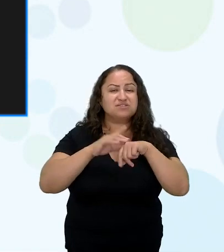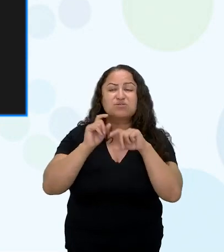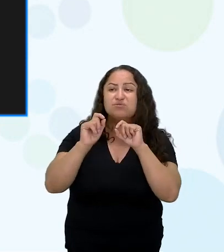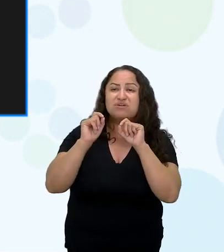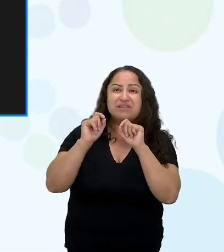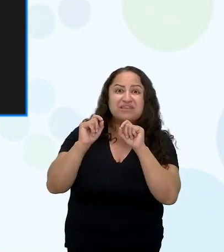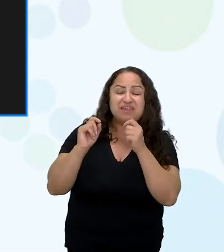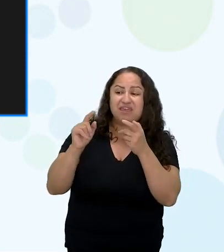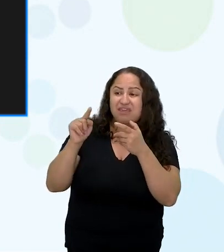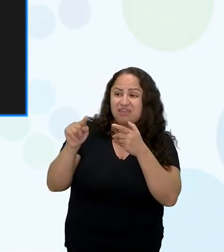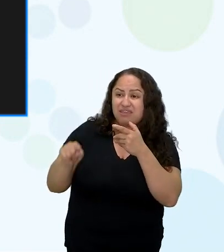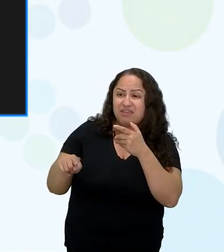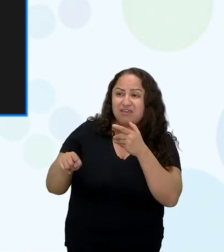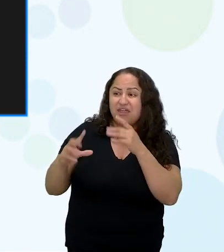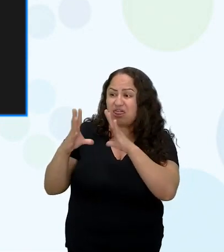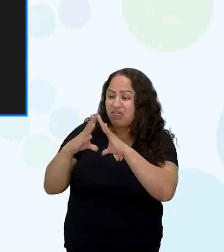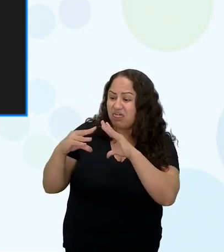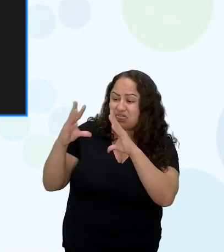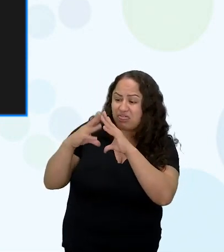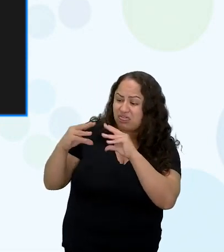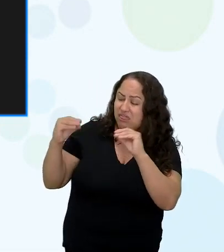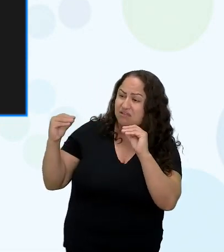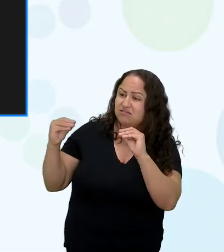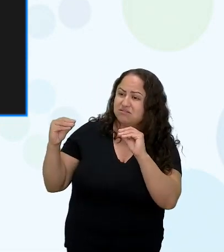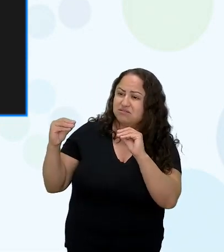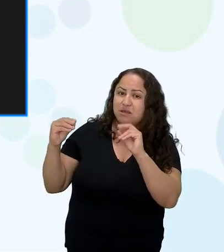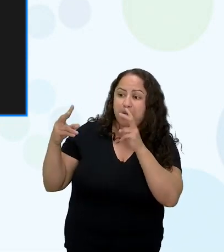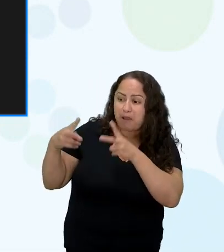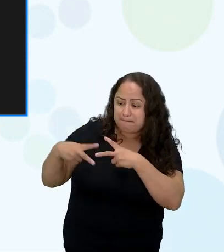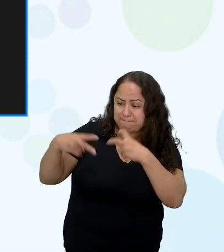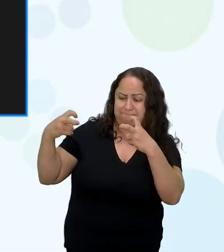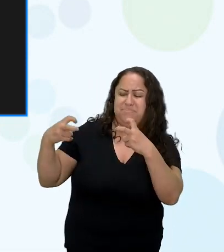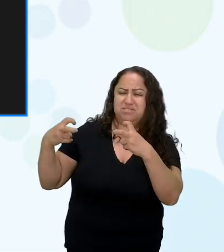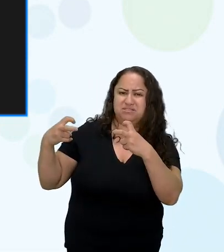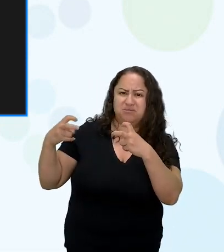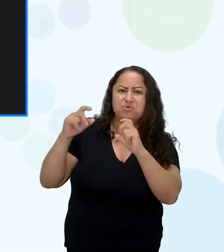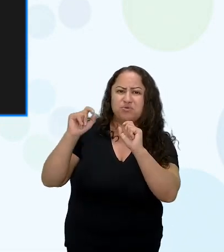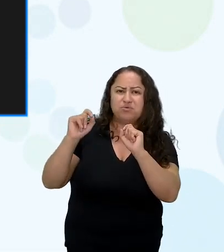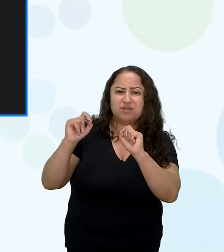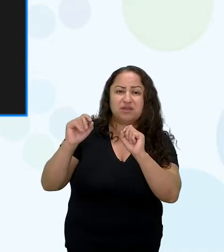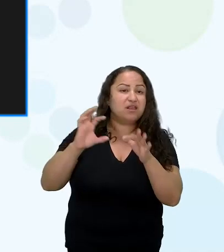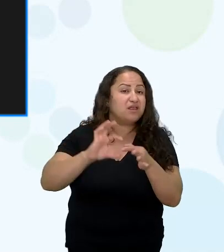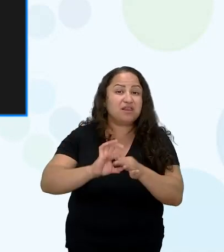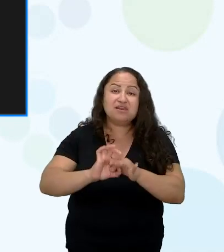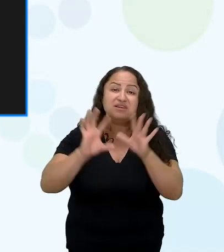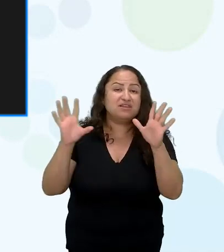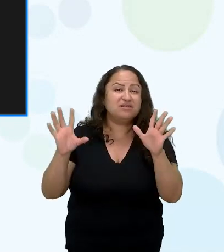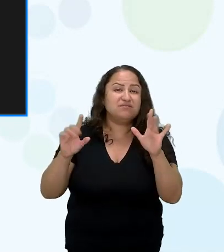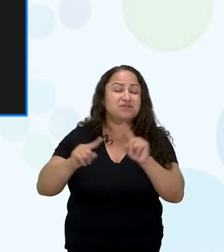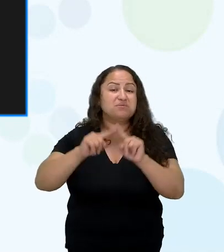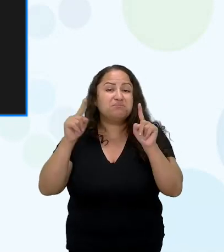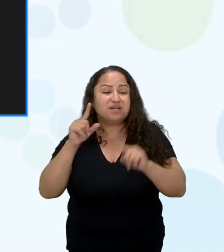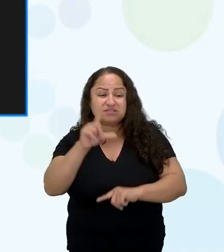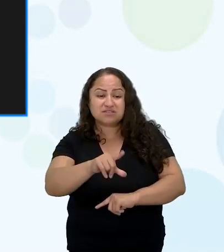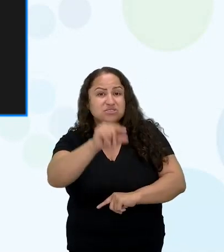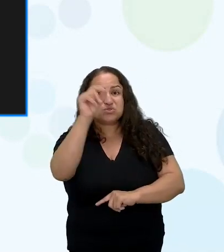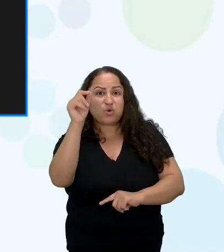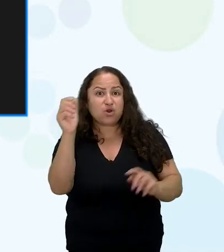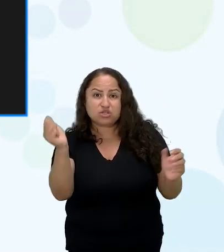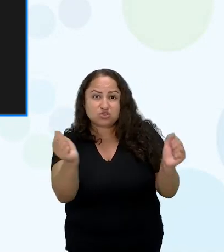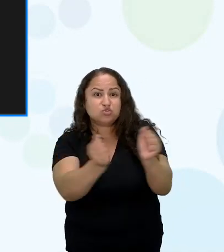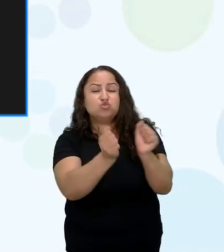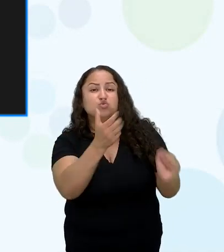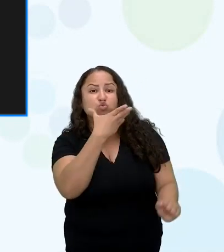alertando então a gente percebe que ela tem o livre-arbítrio ela escolhe tá com esse homem